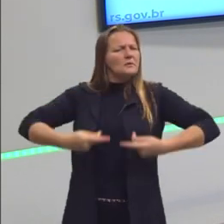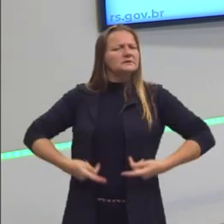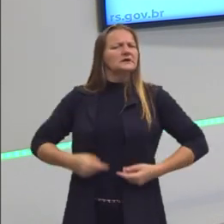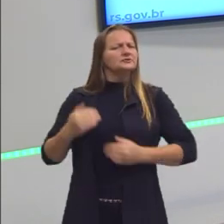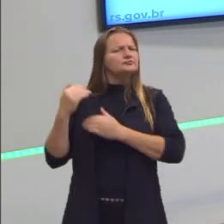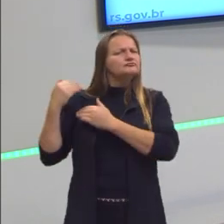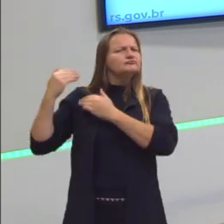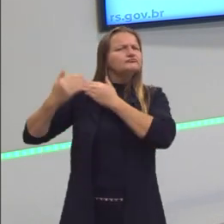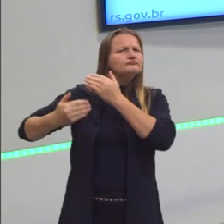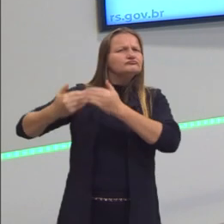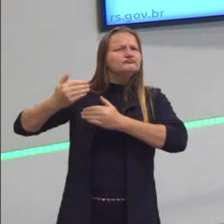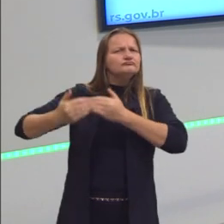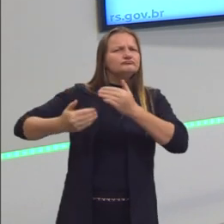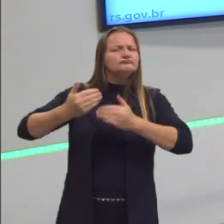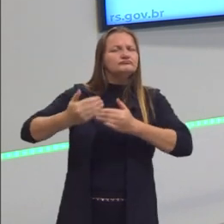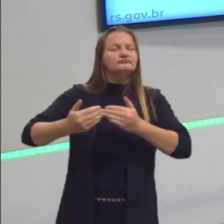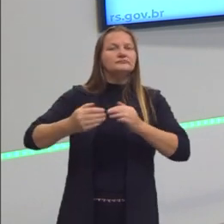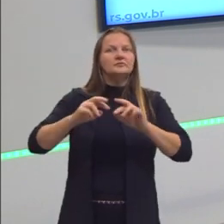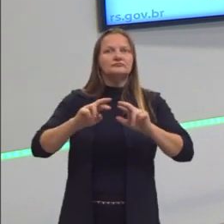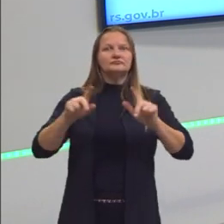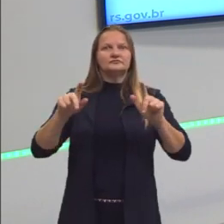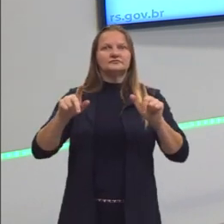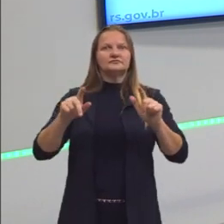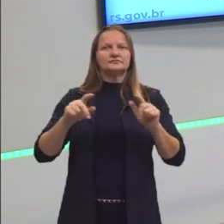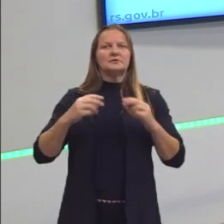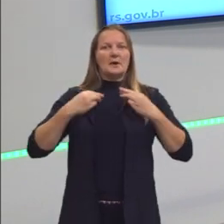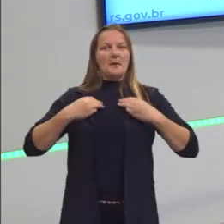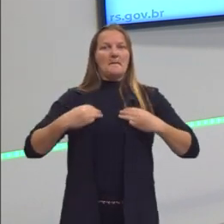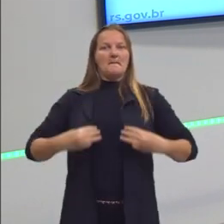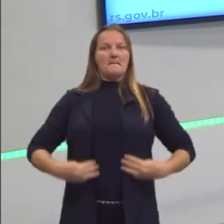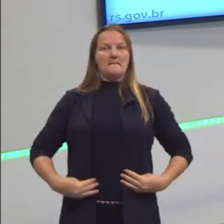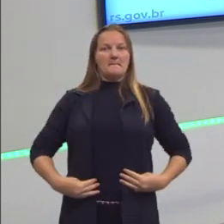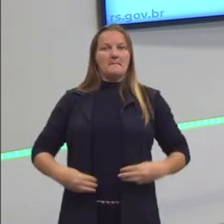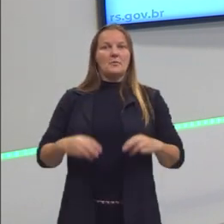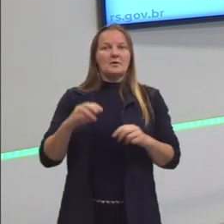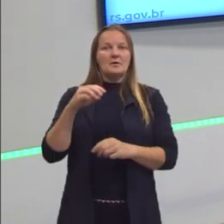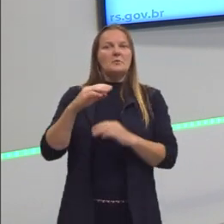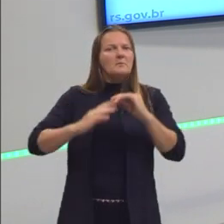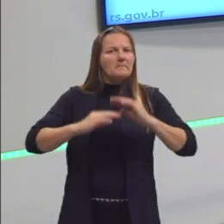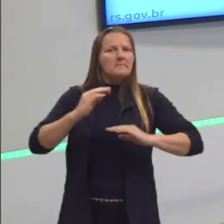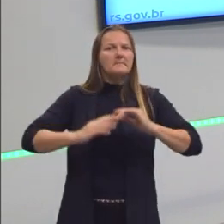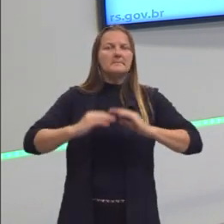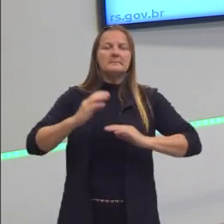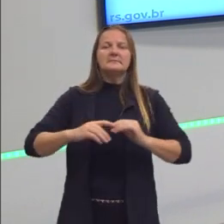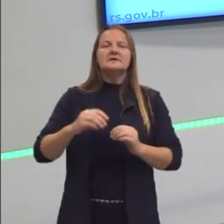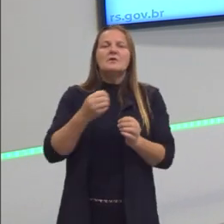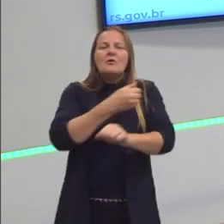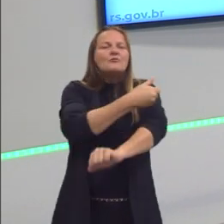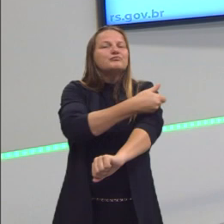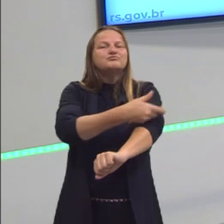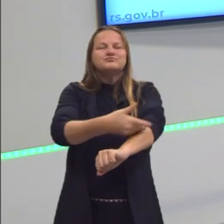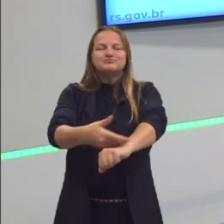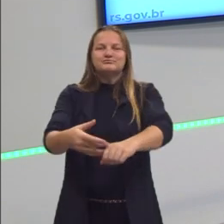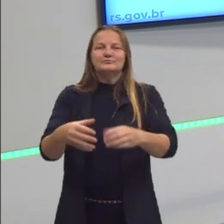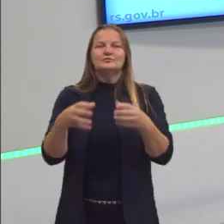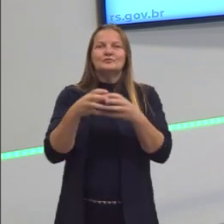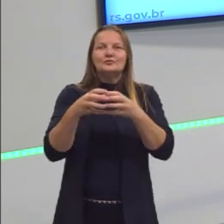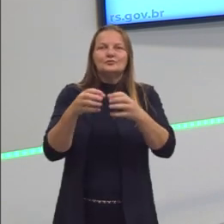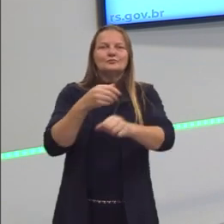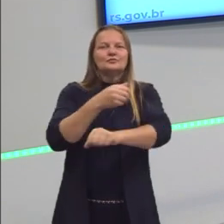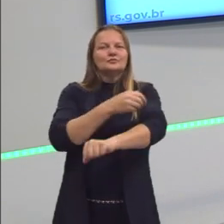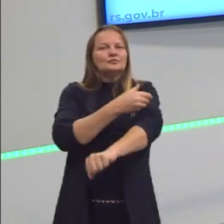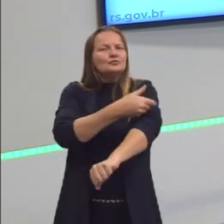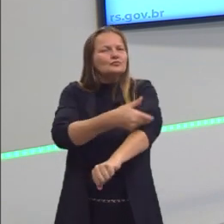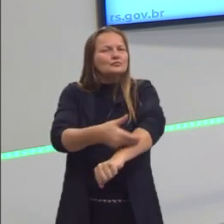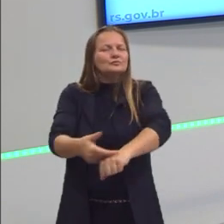discutir, fazer essa diferenciação. A moral é algo prático. A moral são os costumes. A moral são